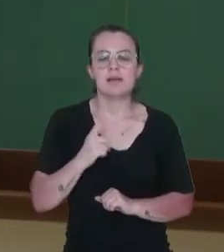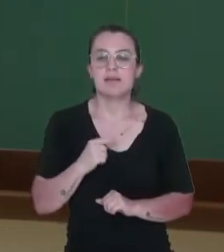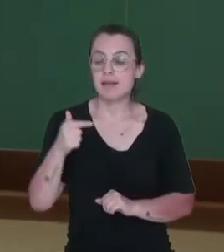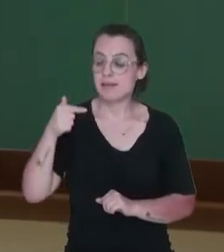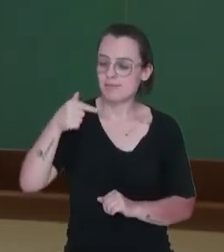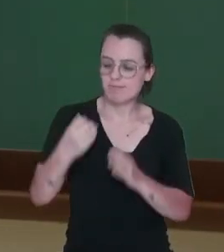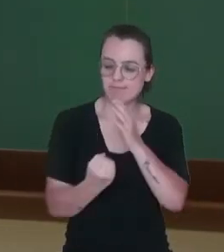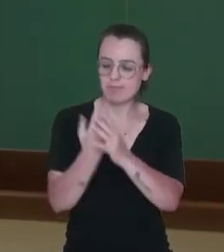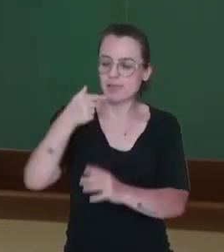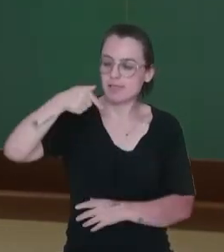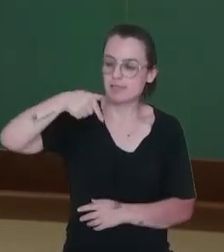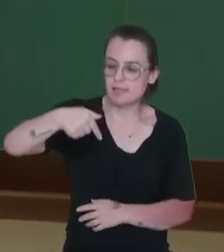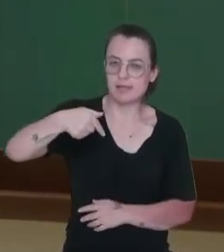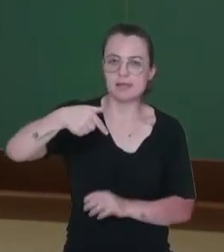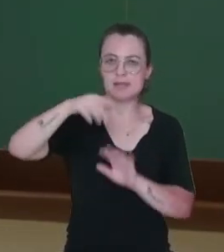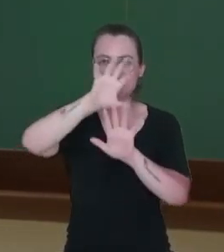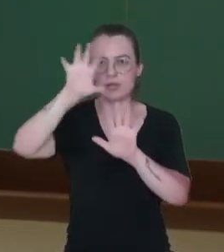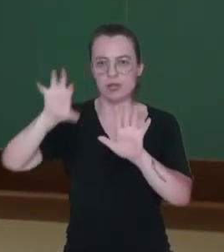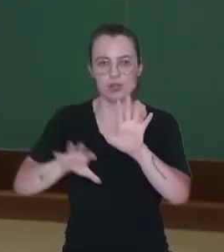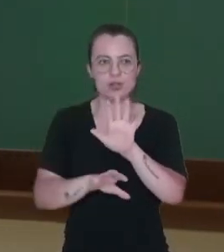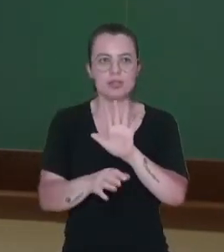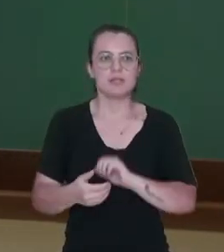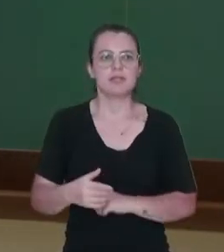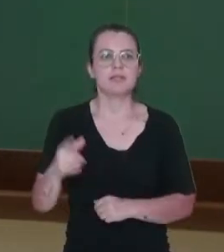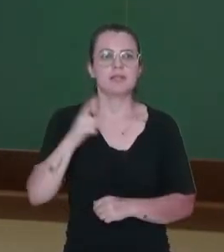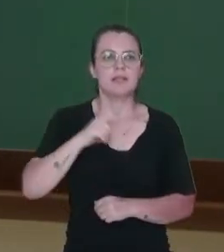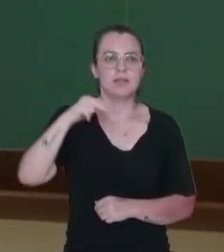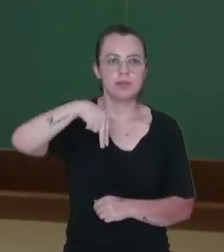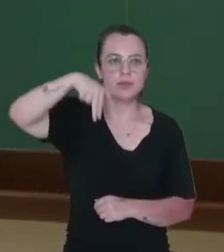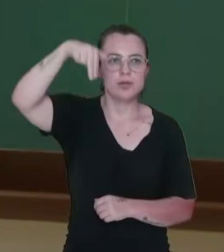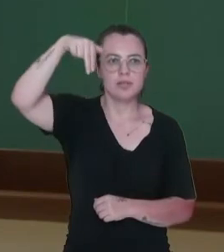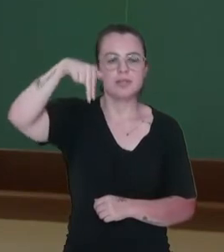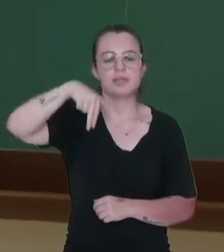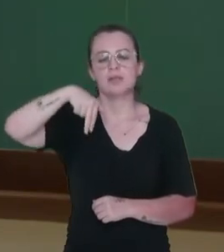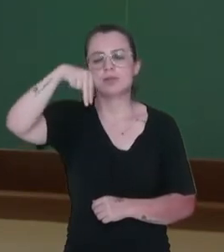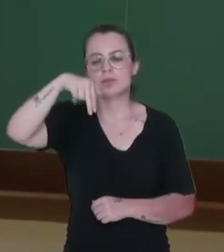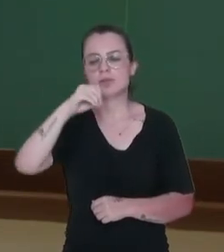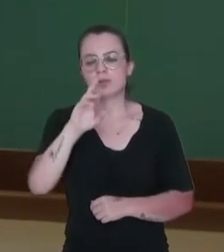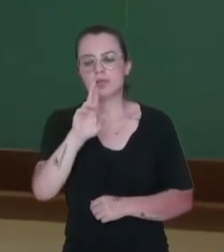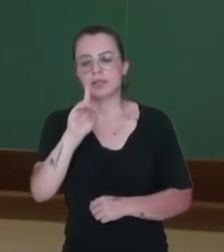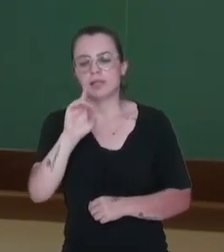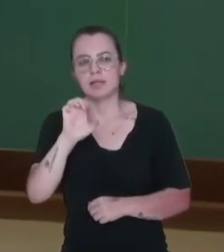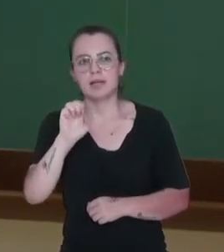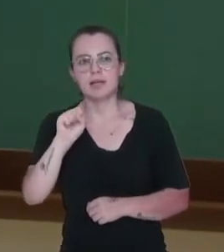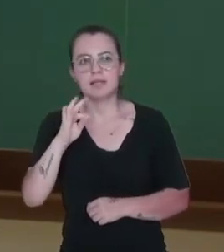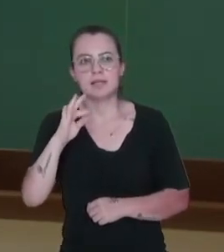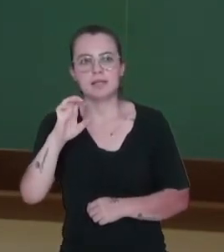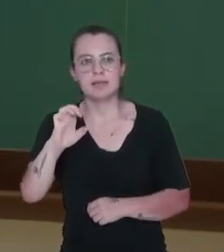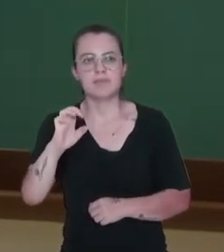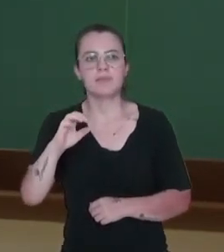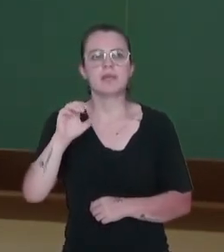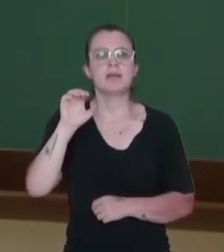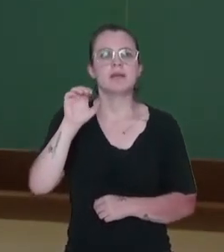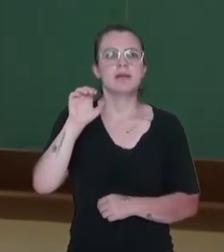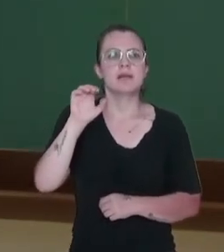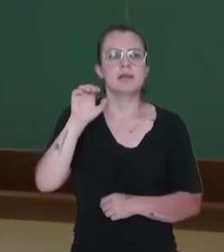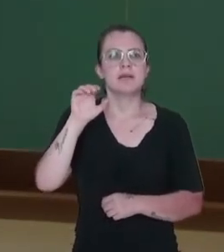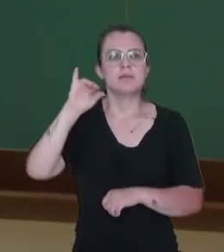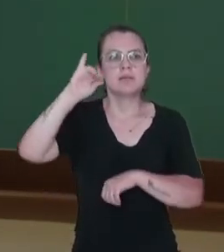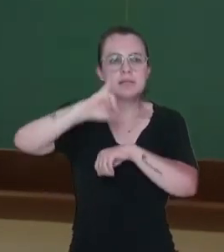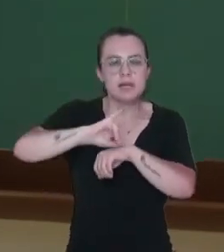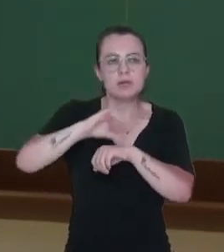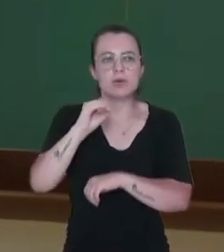regiões, né? Aí nós vamos ter ali o norte, o nordeste oriental, o centro-oeste,